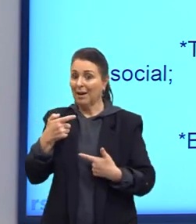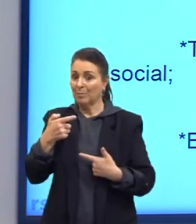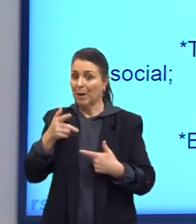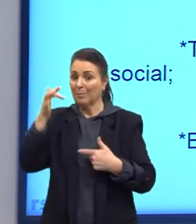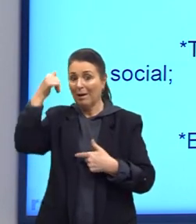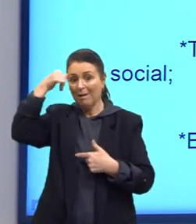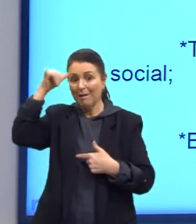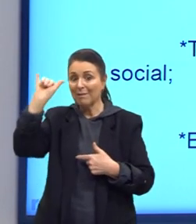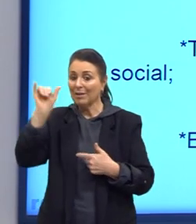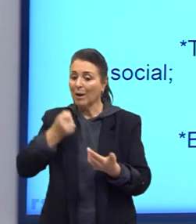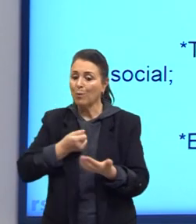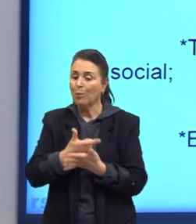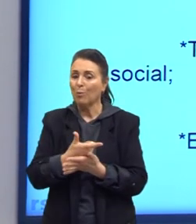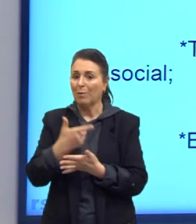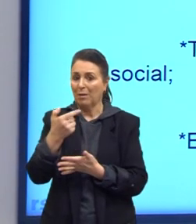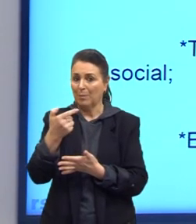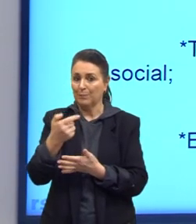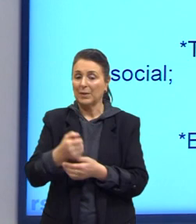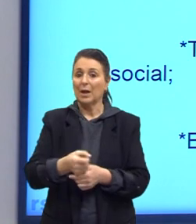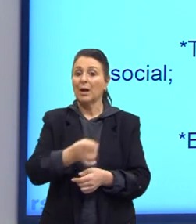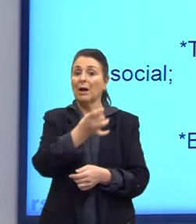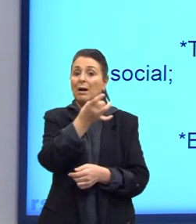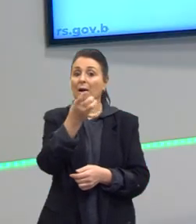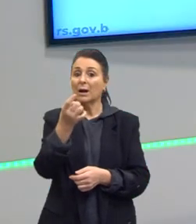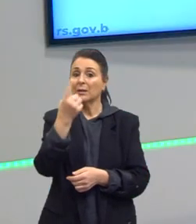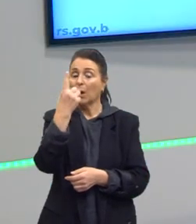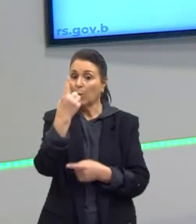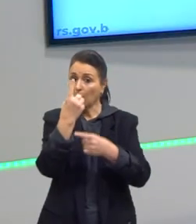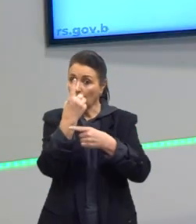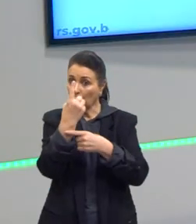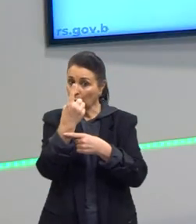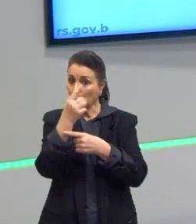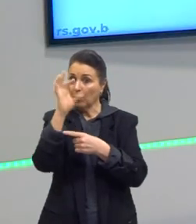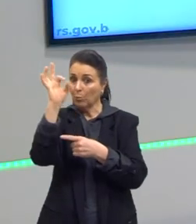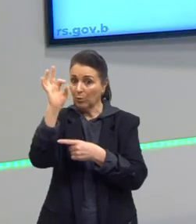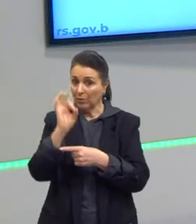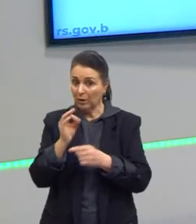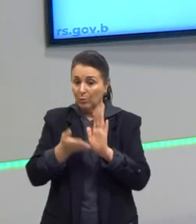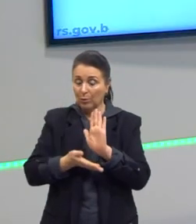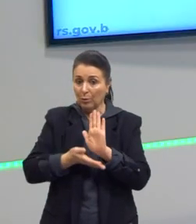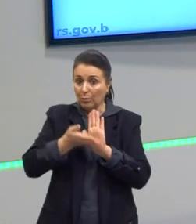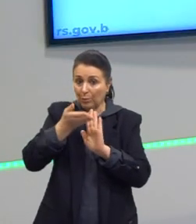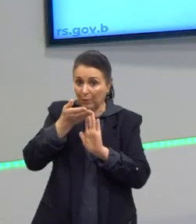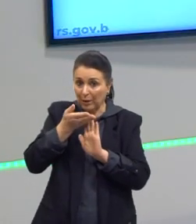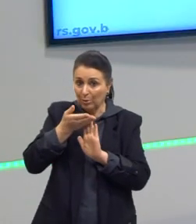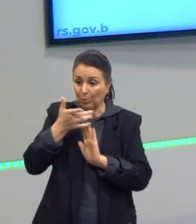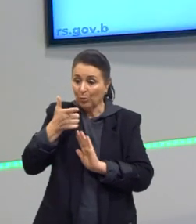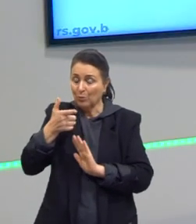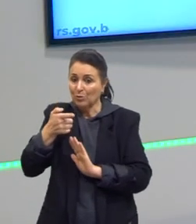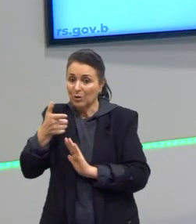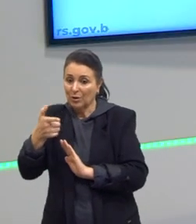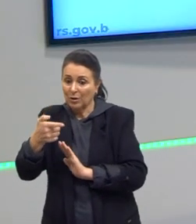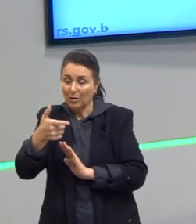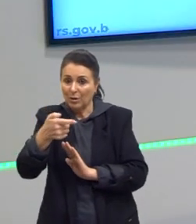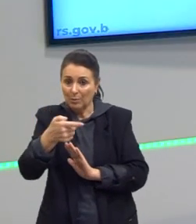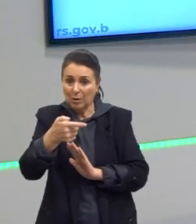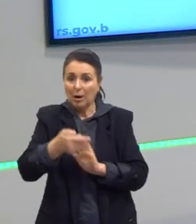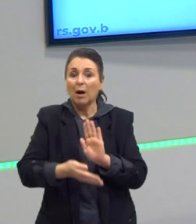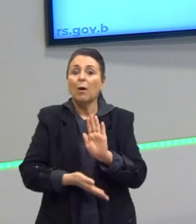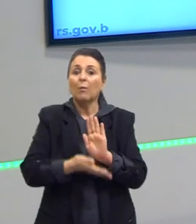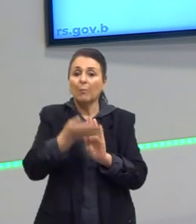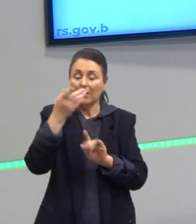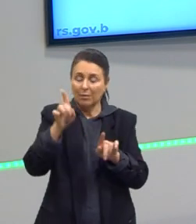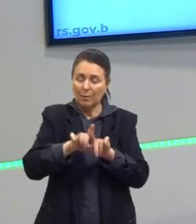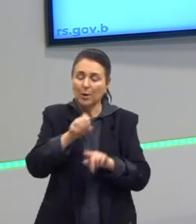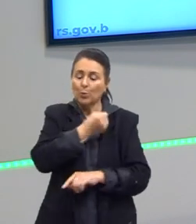pesquisas, a cada 1% de aumento de armas na população, aumenta 2% o número de mortes. Então, se